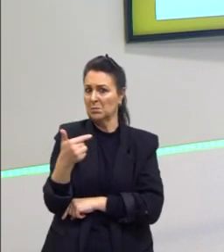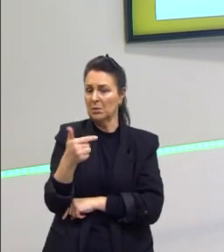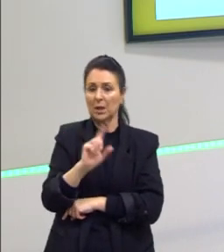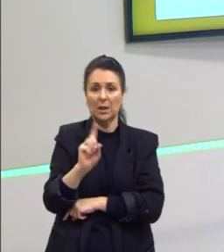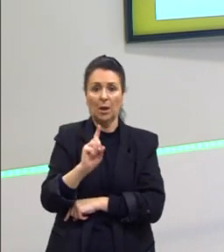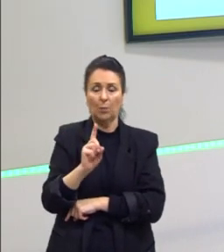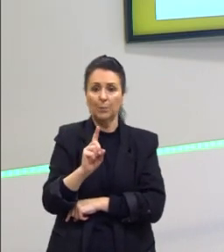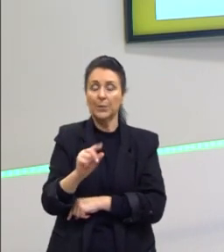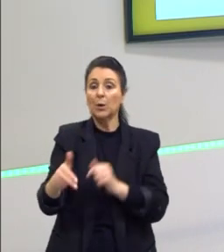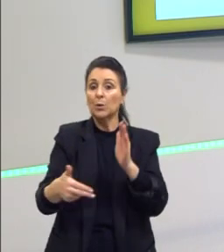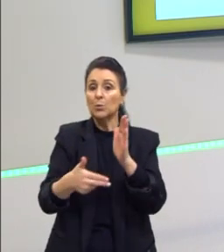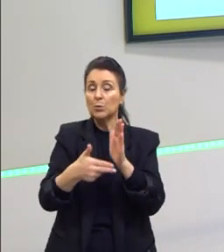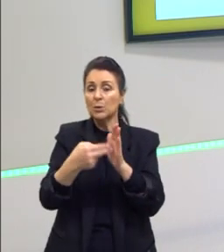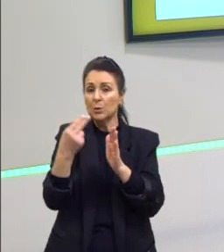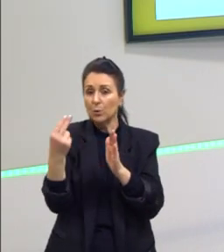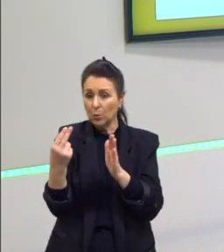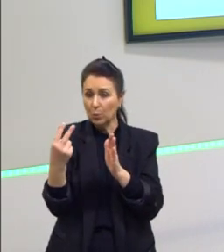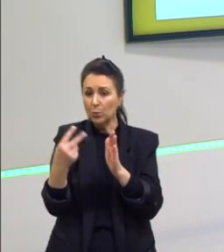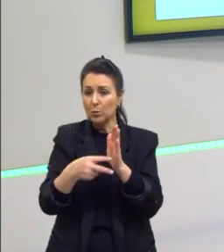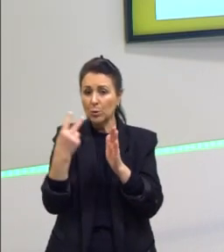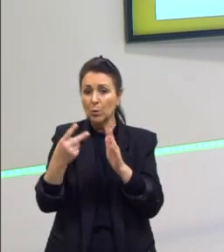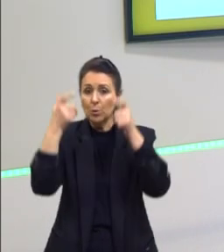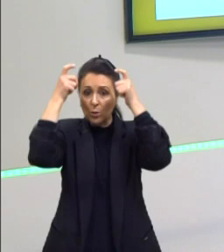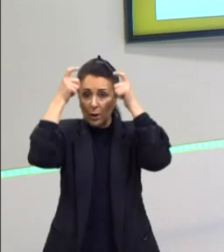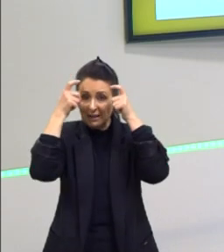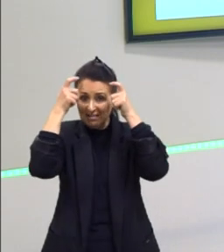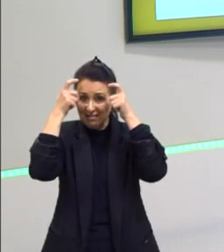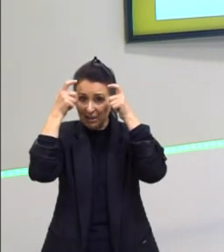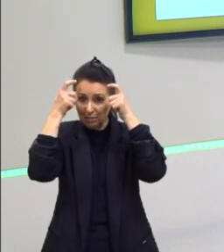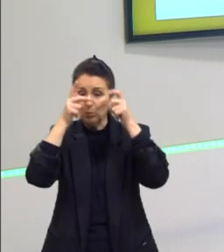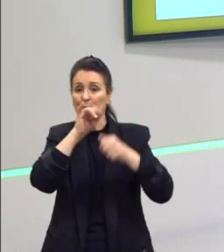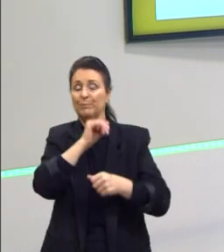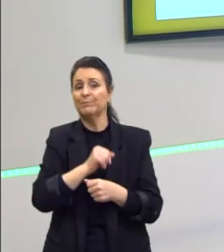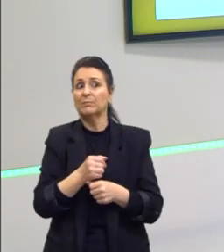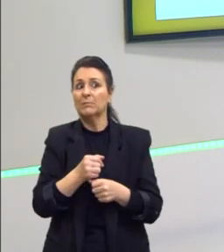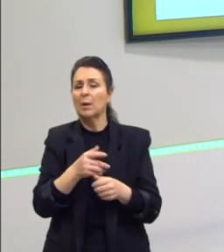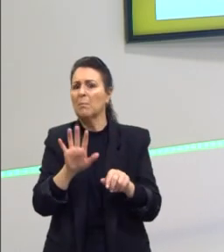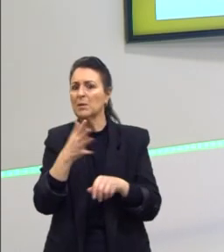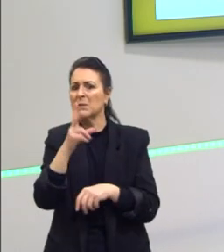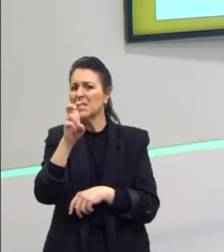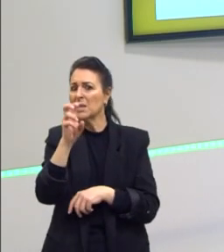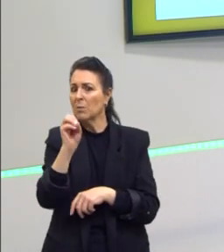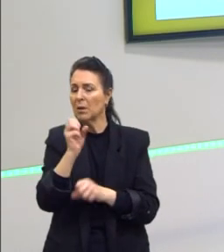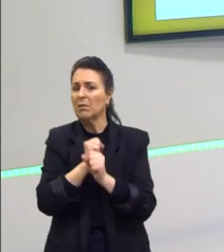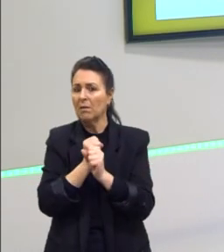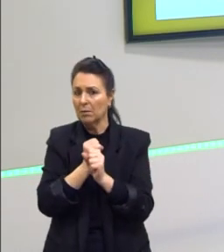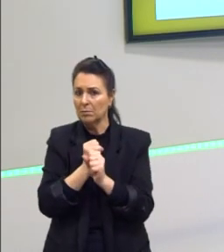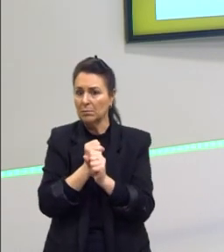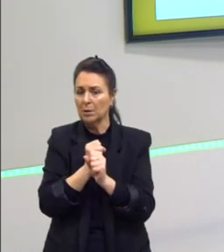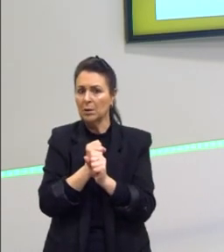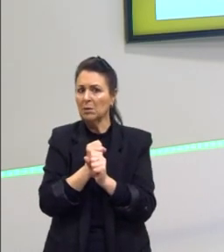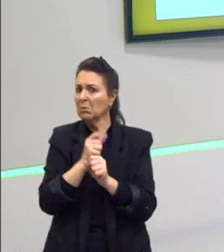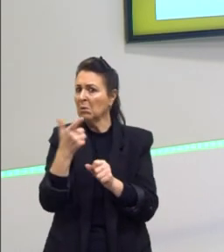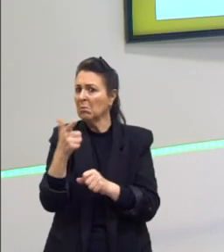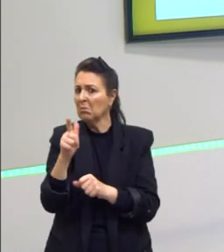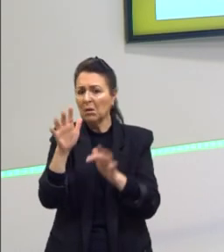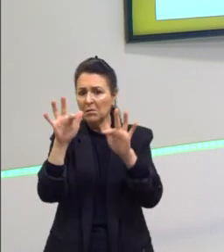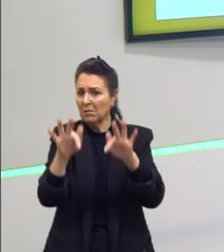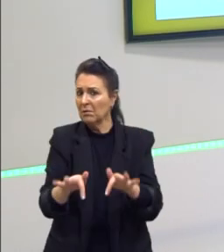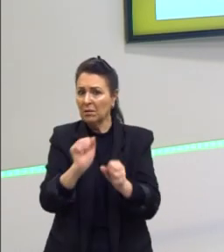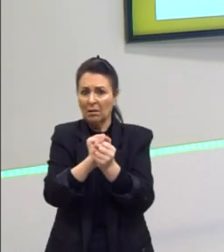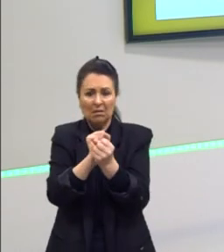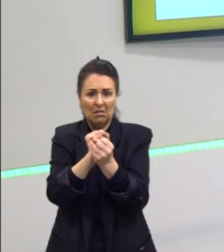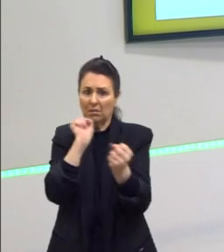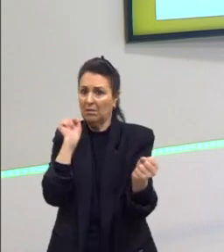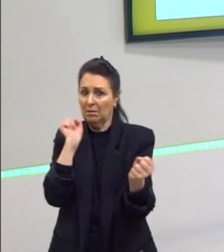reinado durou quase 50 anos e ele teve muito tempo de escravidão. Eles não terminaram com a escravidão. Então, também